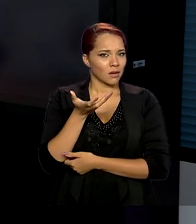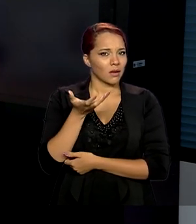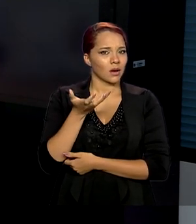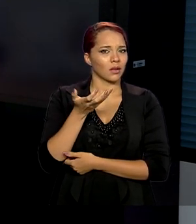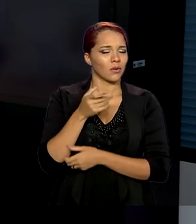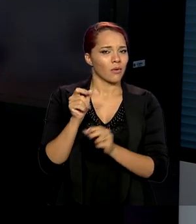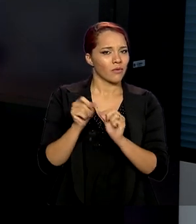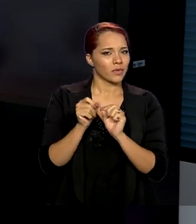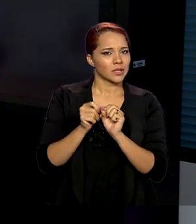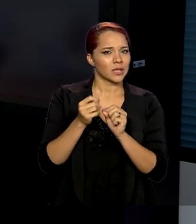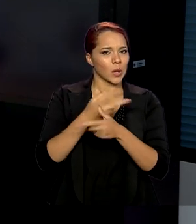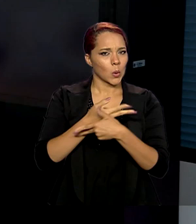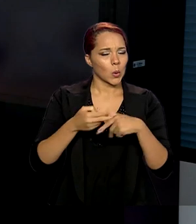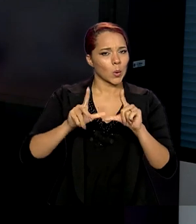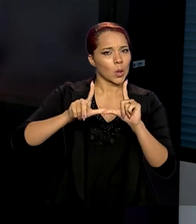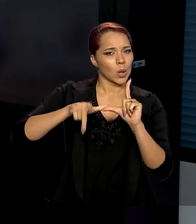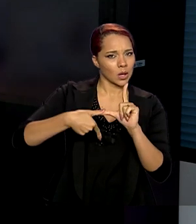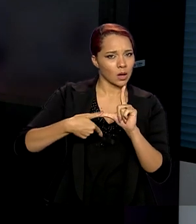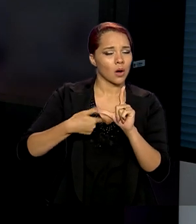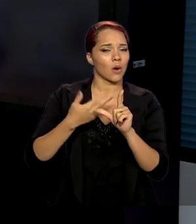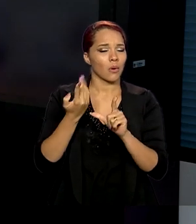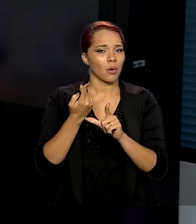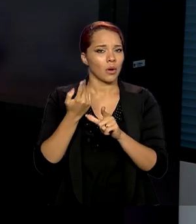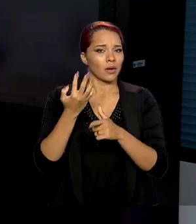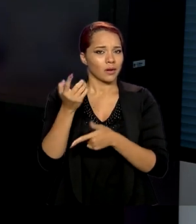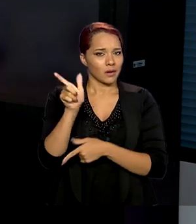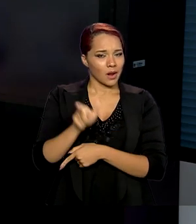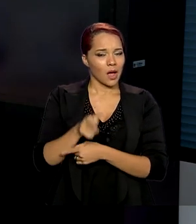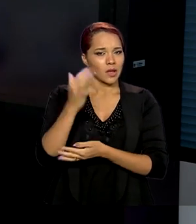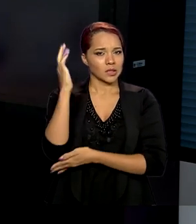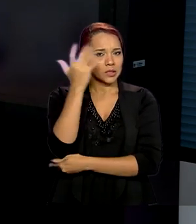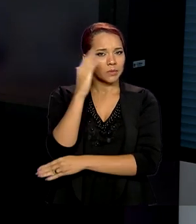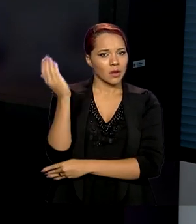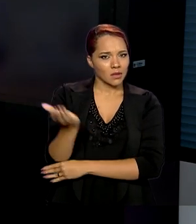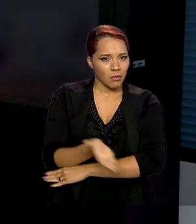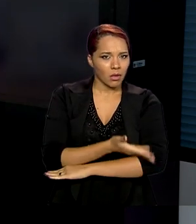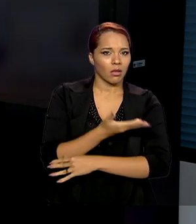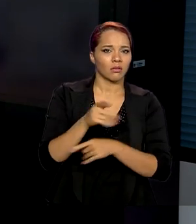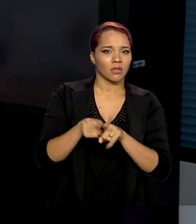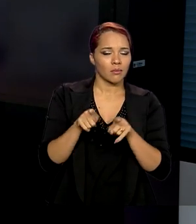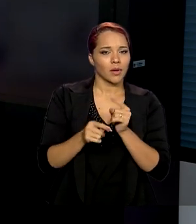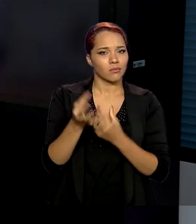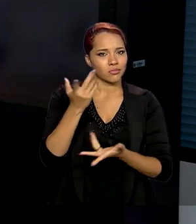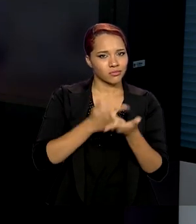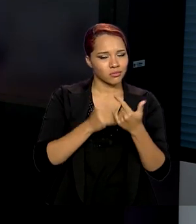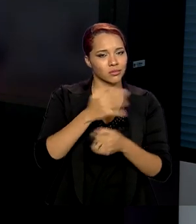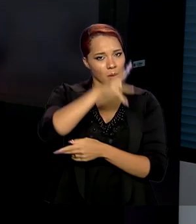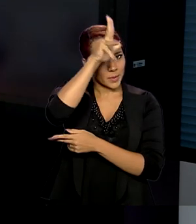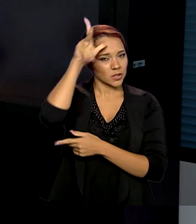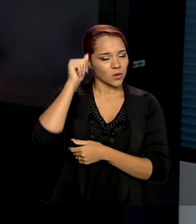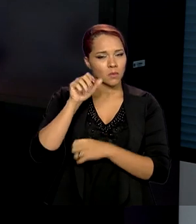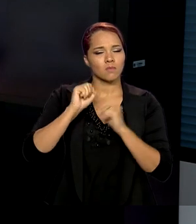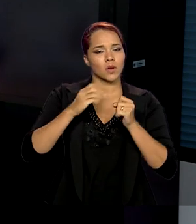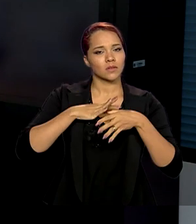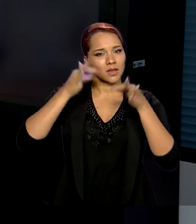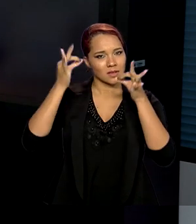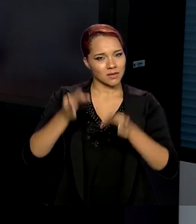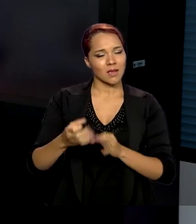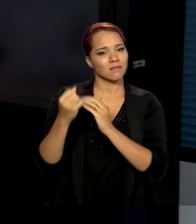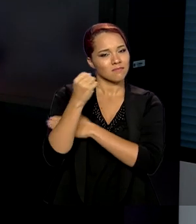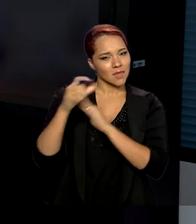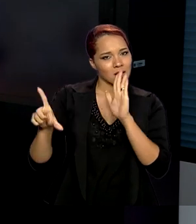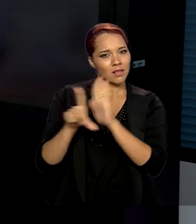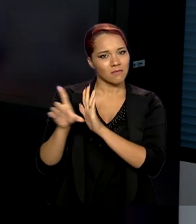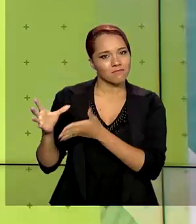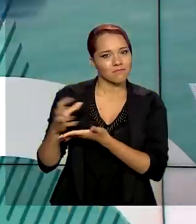fazer ilegalidades em relação ao desmatamento e queimada na Amazônia, podem ter certeza que o braço da lei